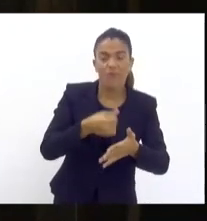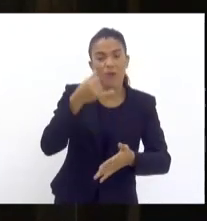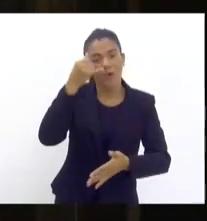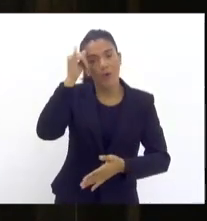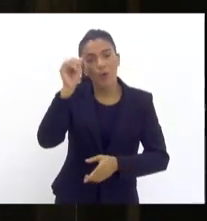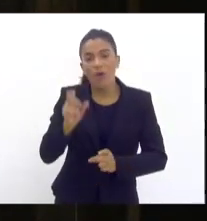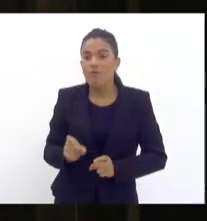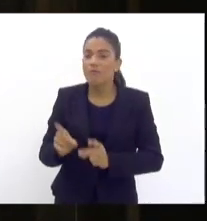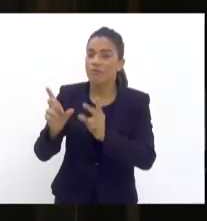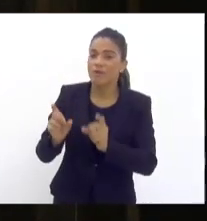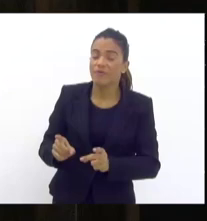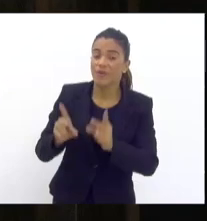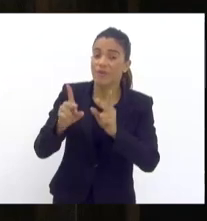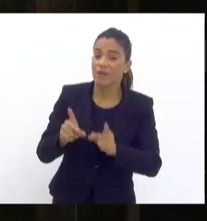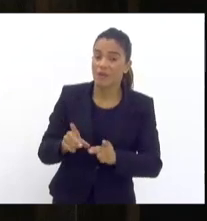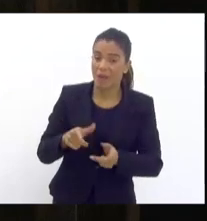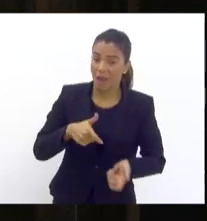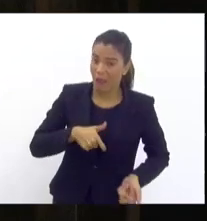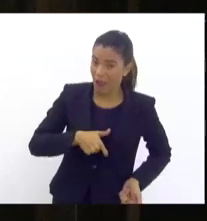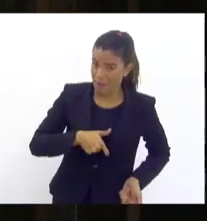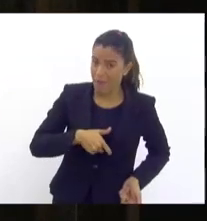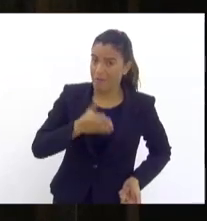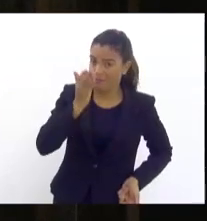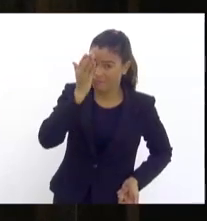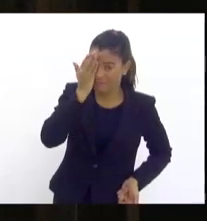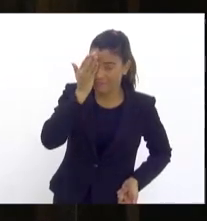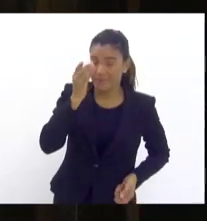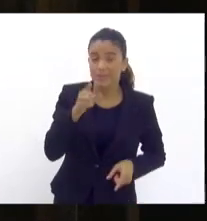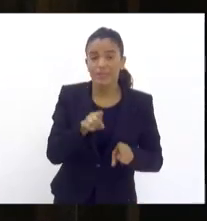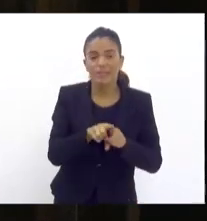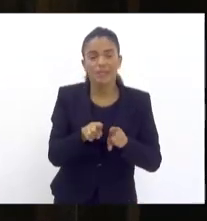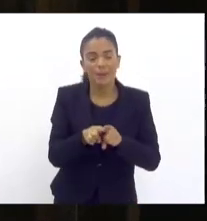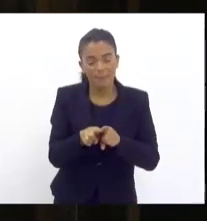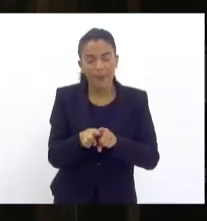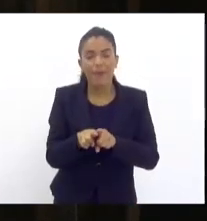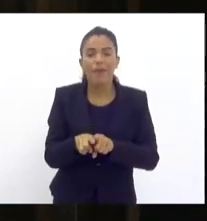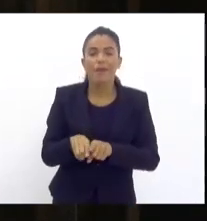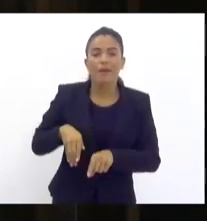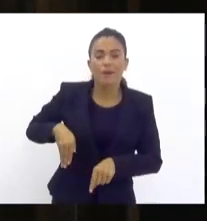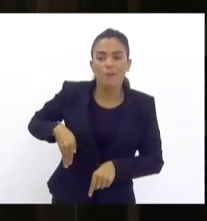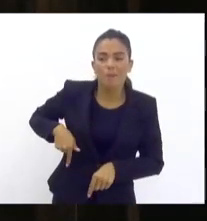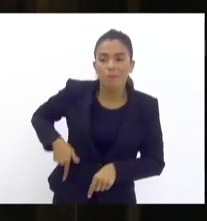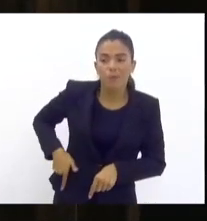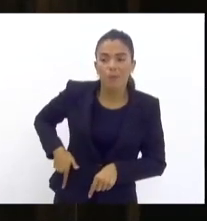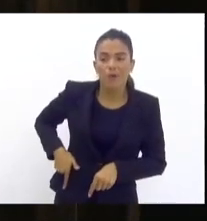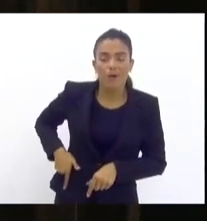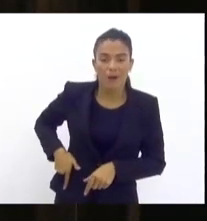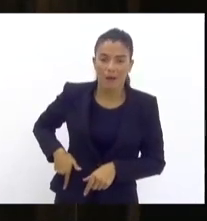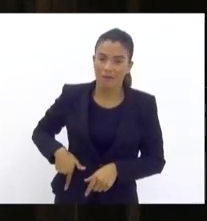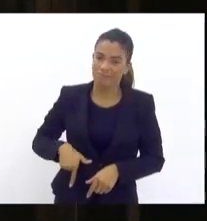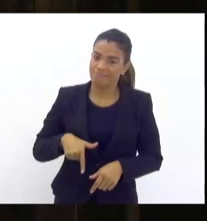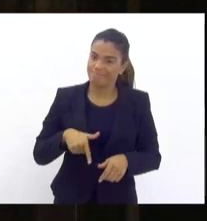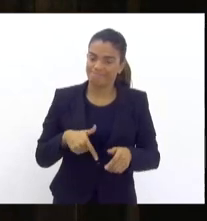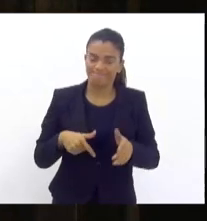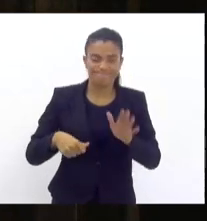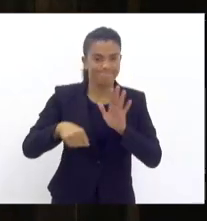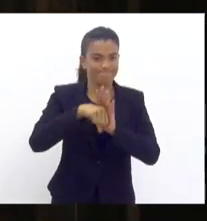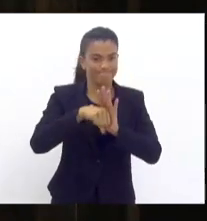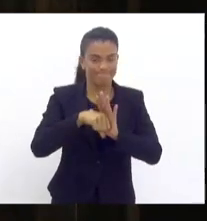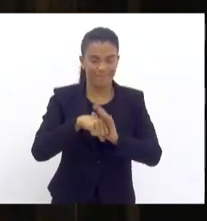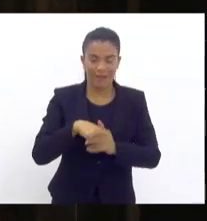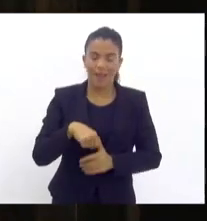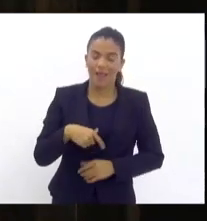de armas, o comércio ilegal de armas e o porte ilegal de armas. Nosso viagem, nosso primeiro objetivo